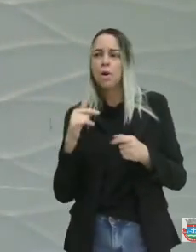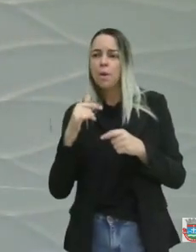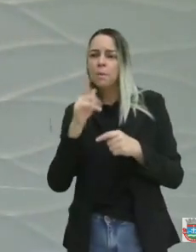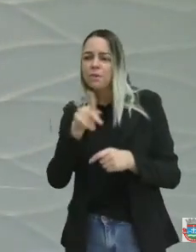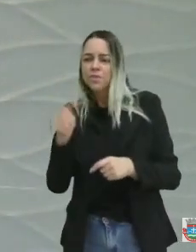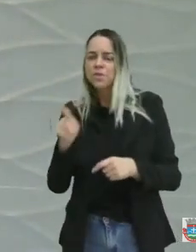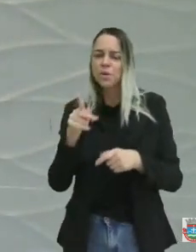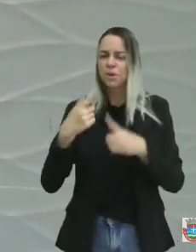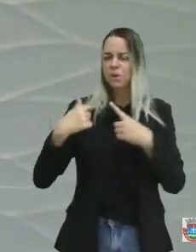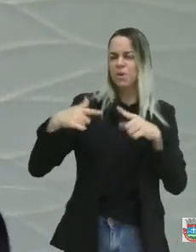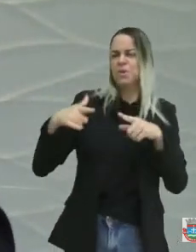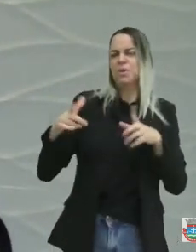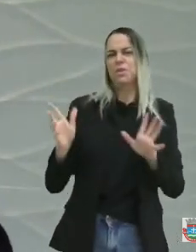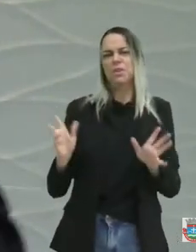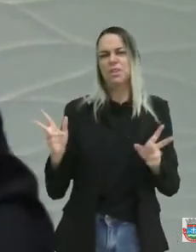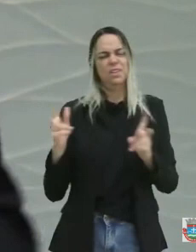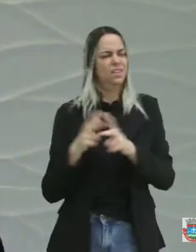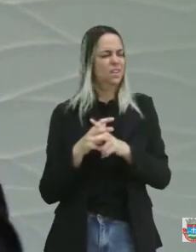Aí estão hoje,